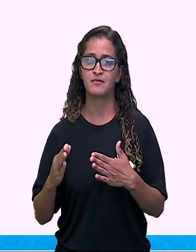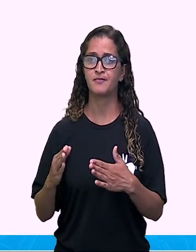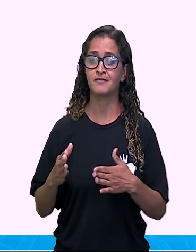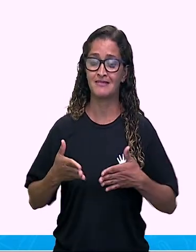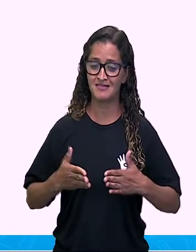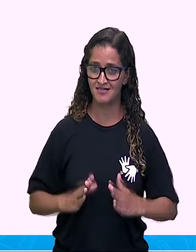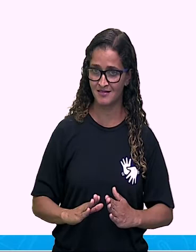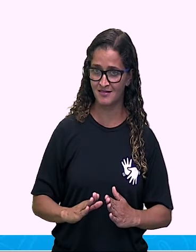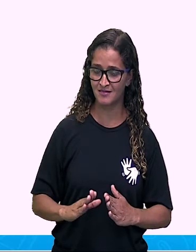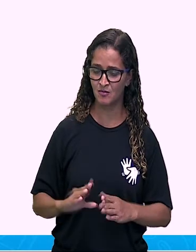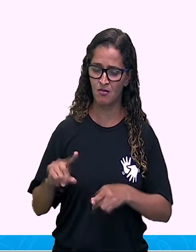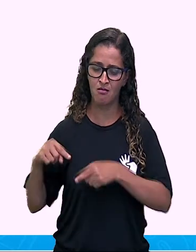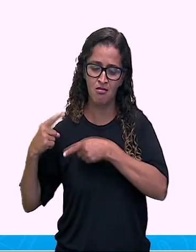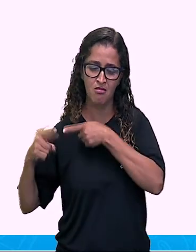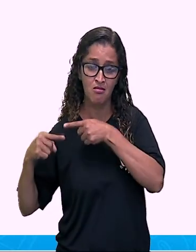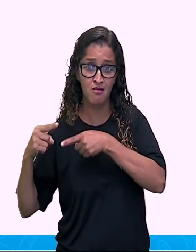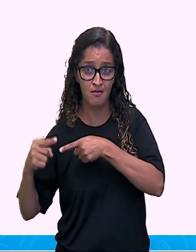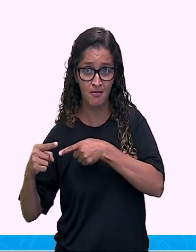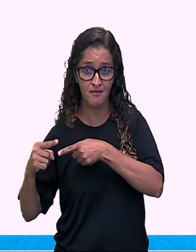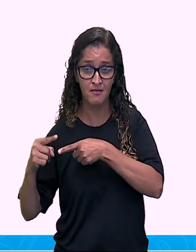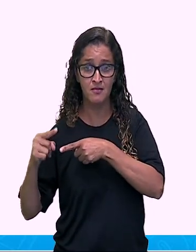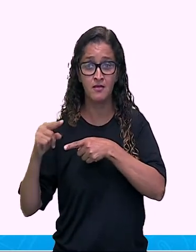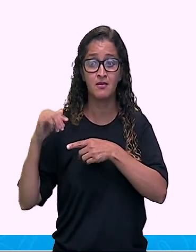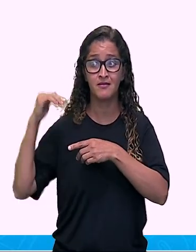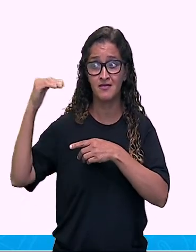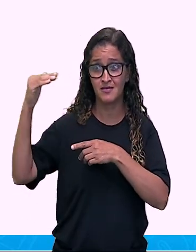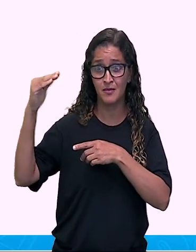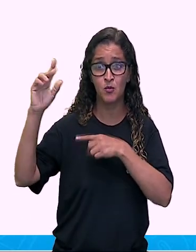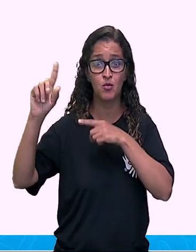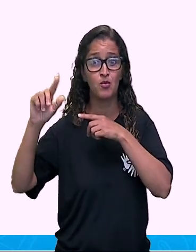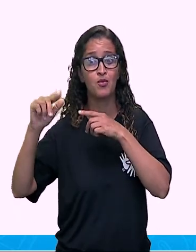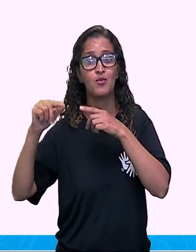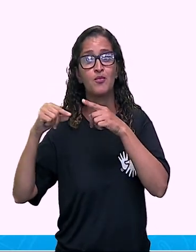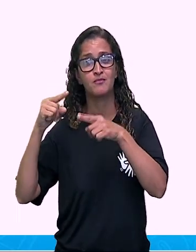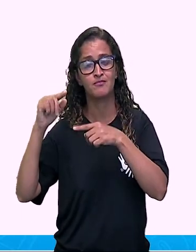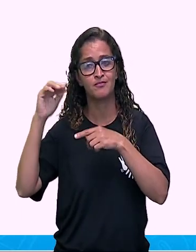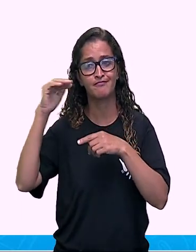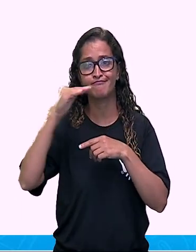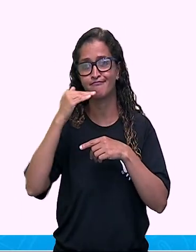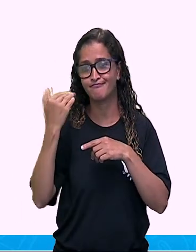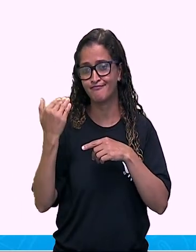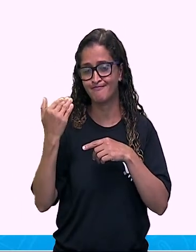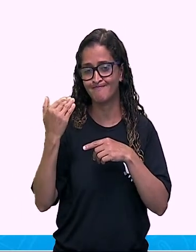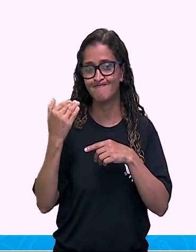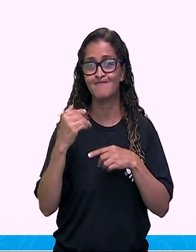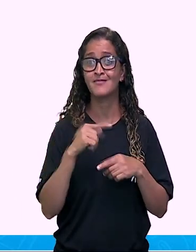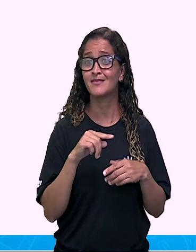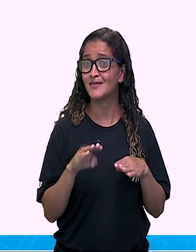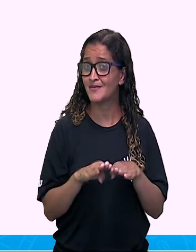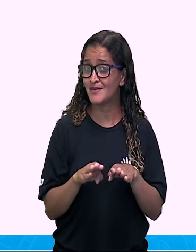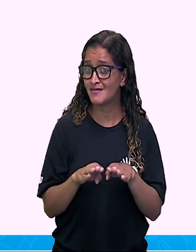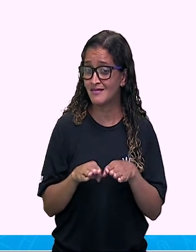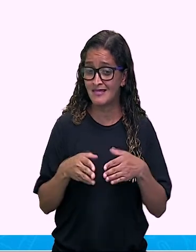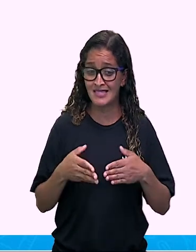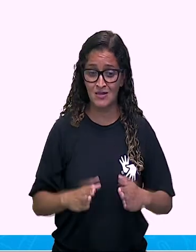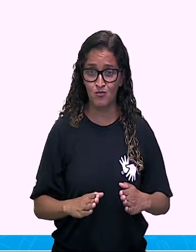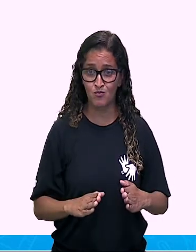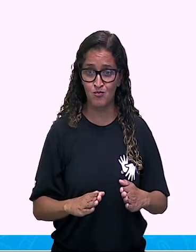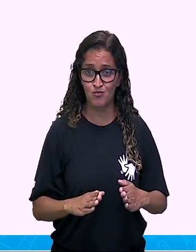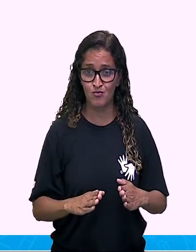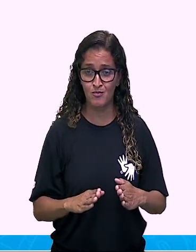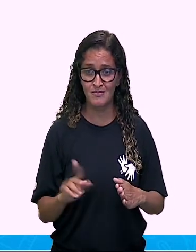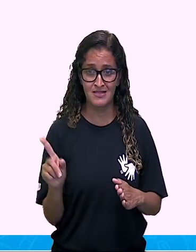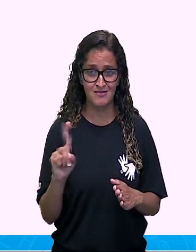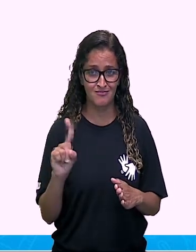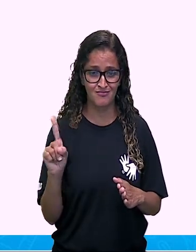não reagem a estímulos e eles não geram seres semelhantes a si. Não é isso? Só